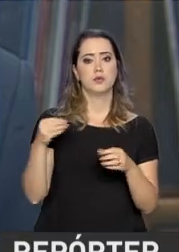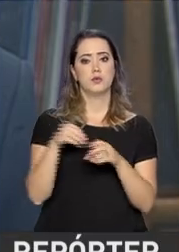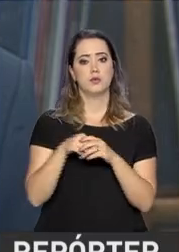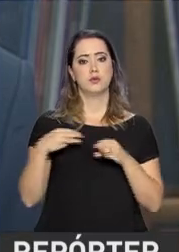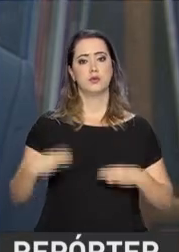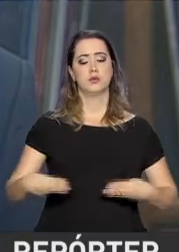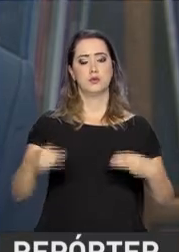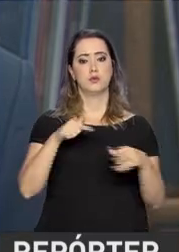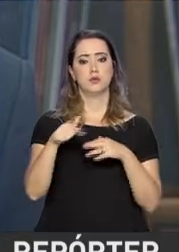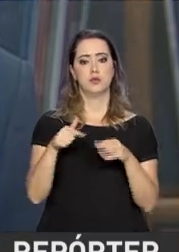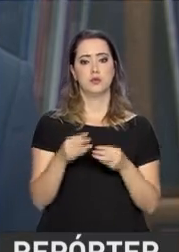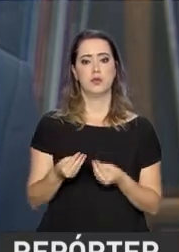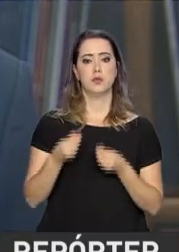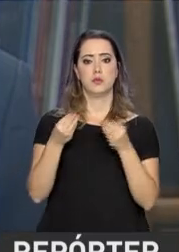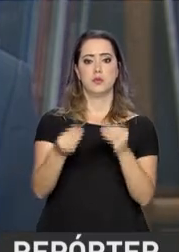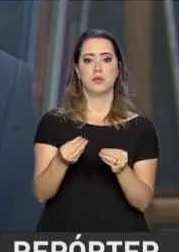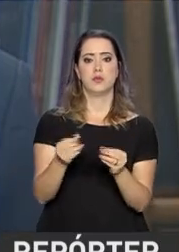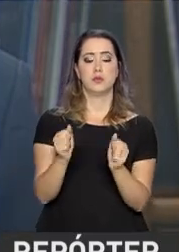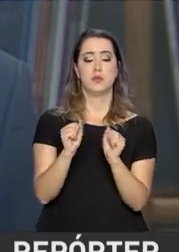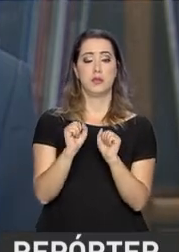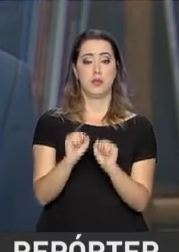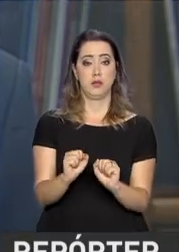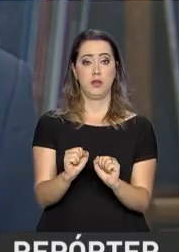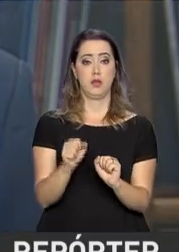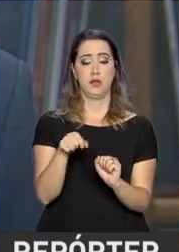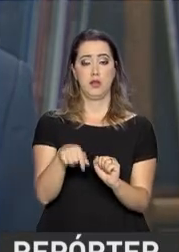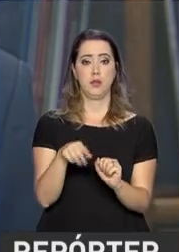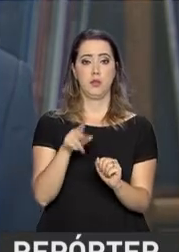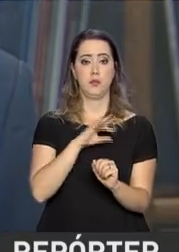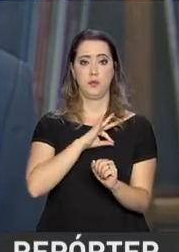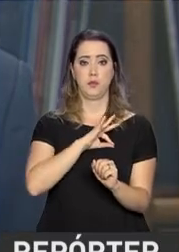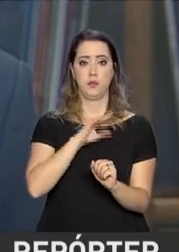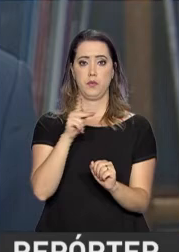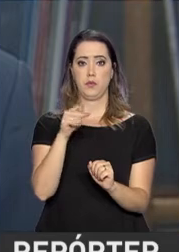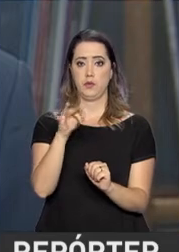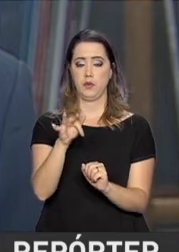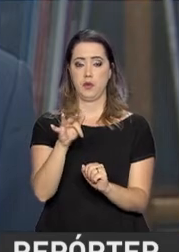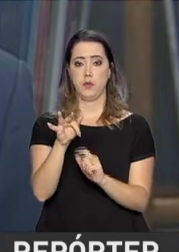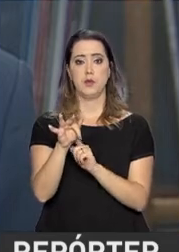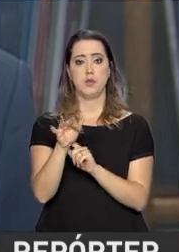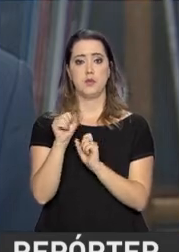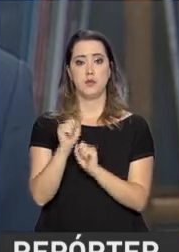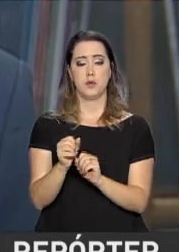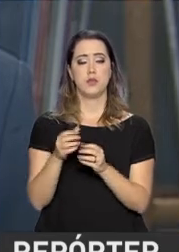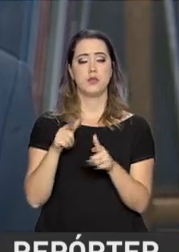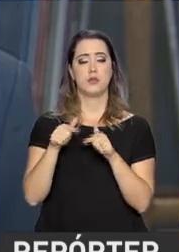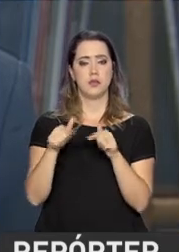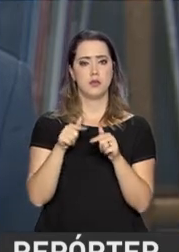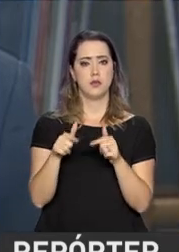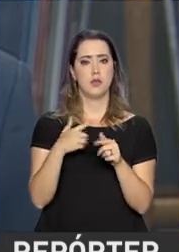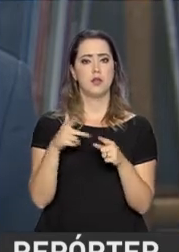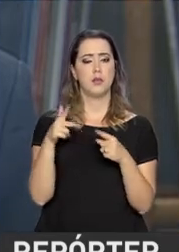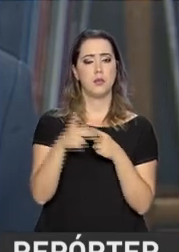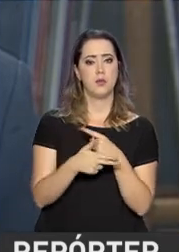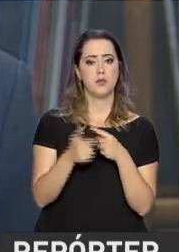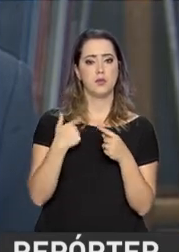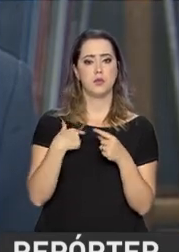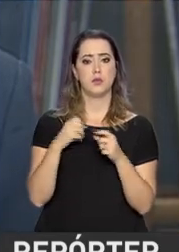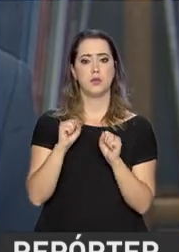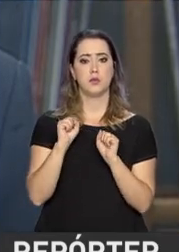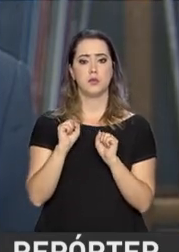Trabalho, é dar subsídios para a Polícia Federal e também bloquear esses requerimentos com possível